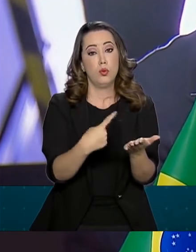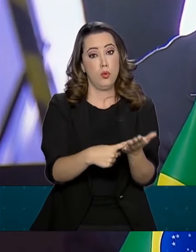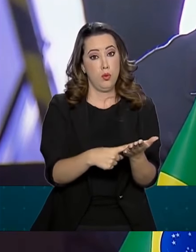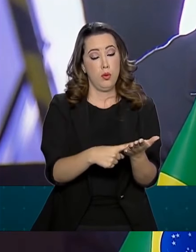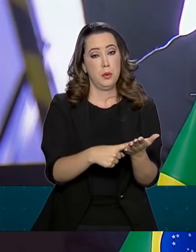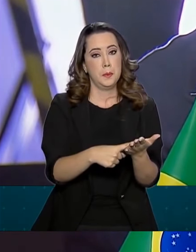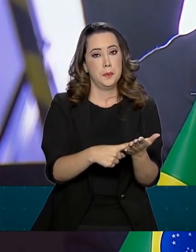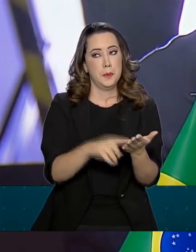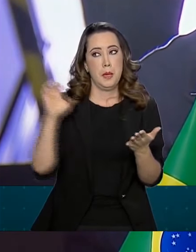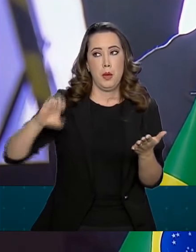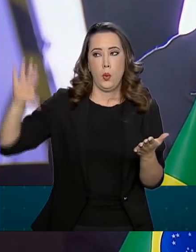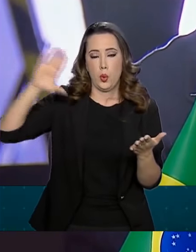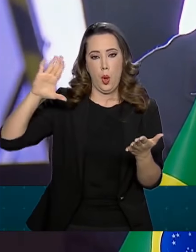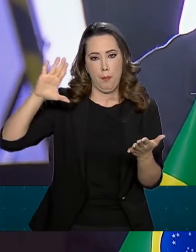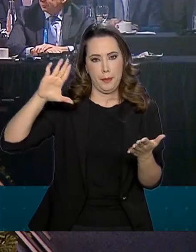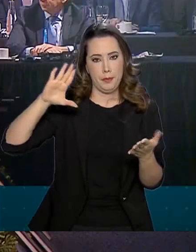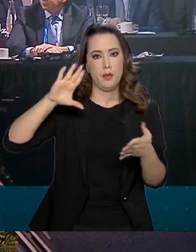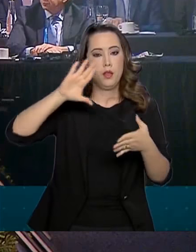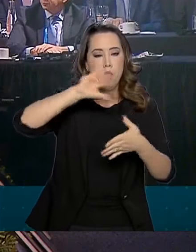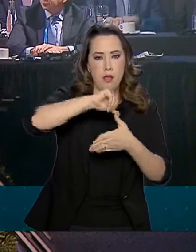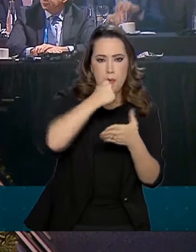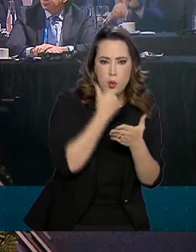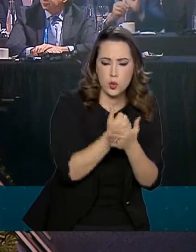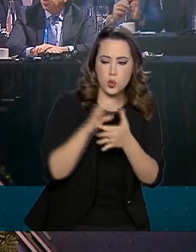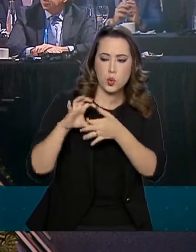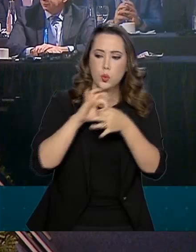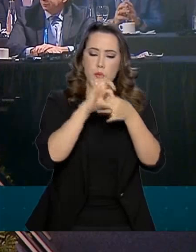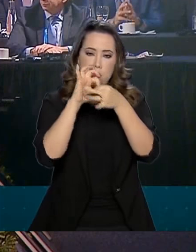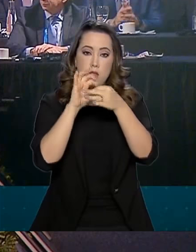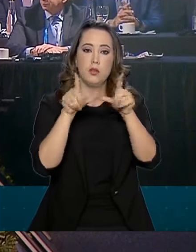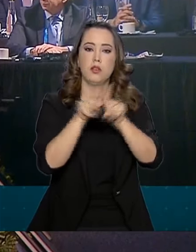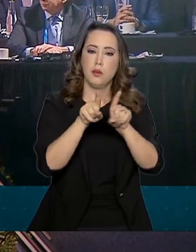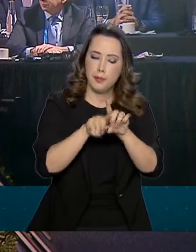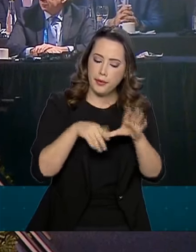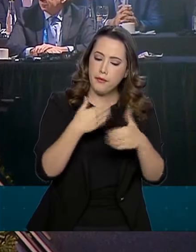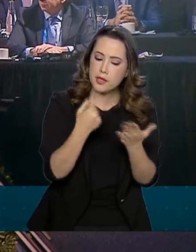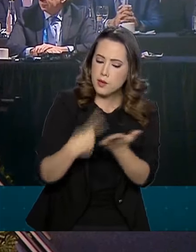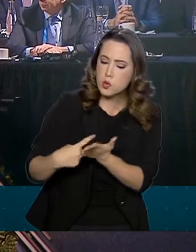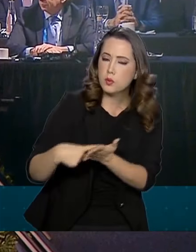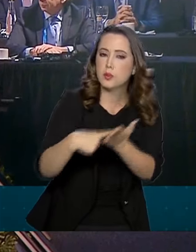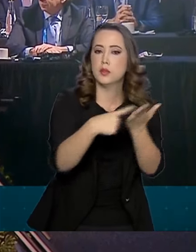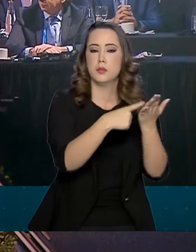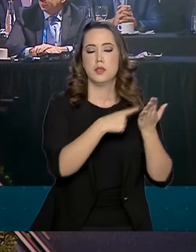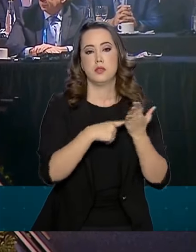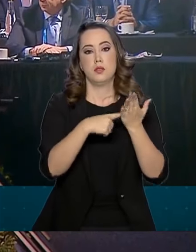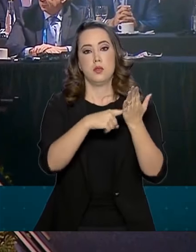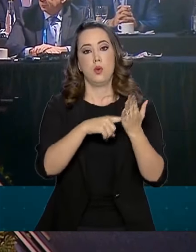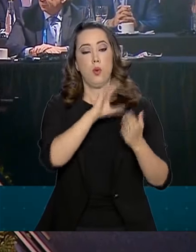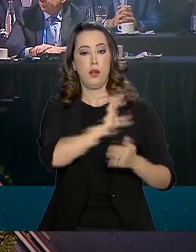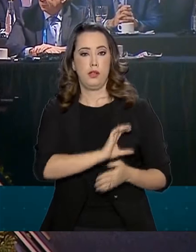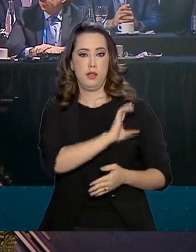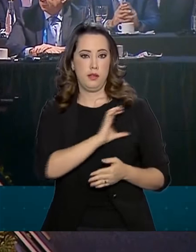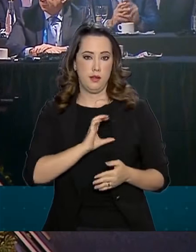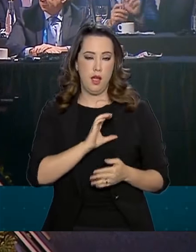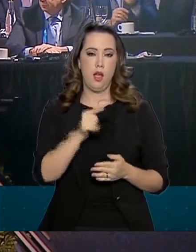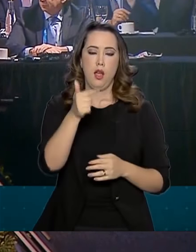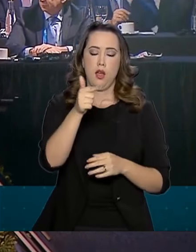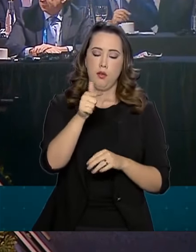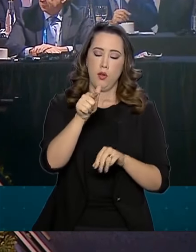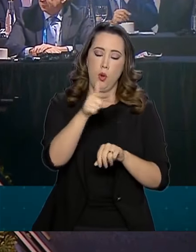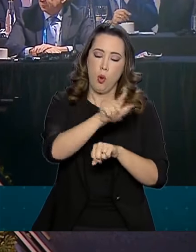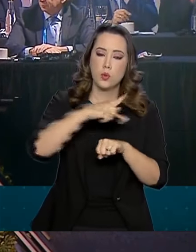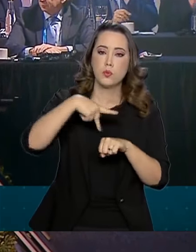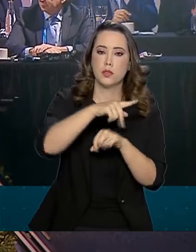Europeia de Livre Comércio e avançar com o Canadá, Singapura e a Coreia. O acordo com União Europeia